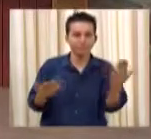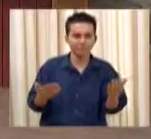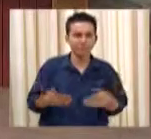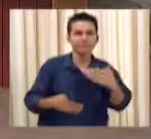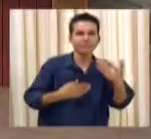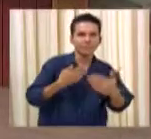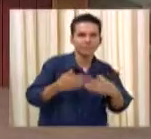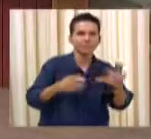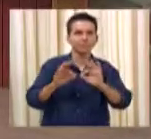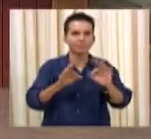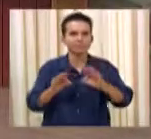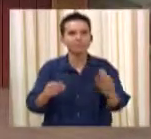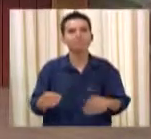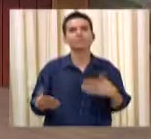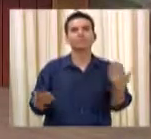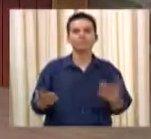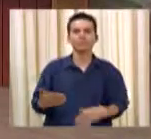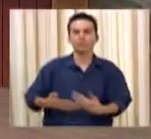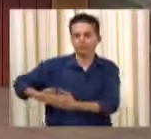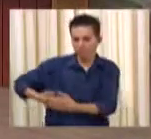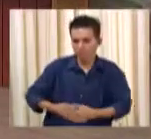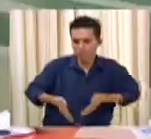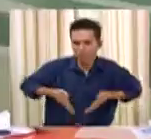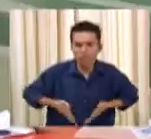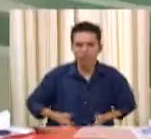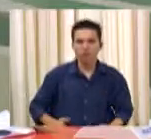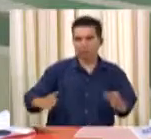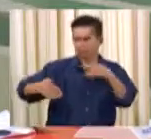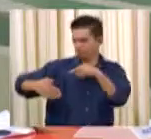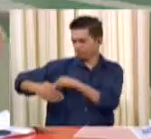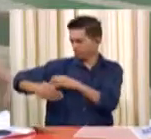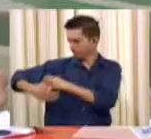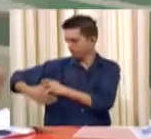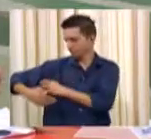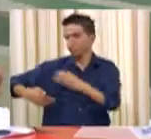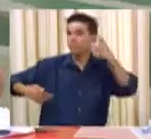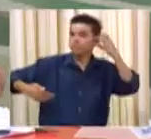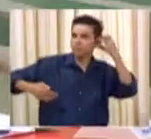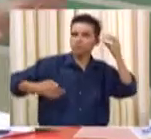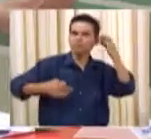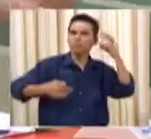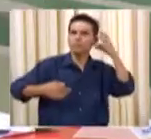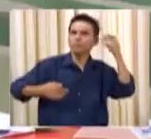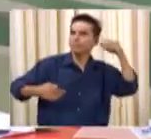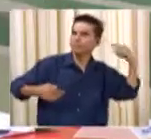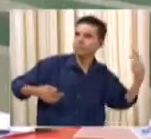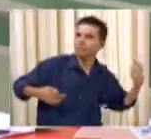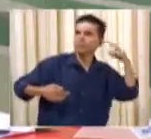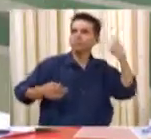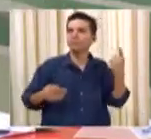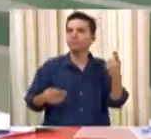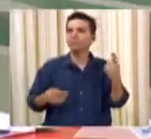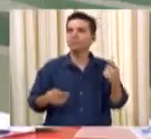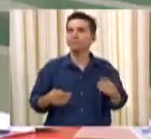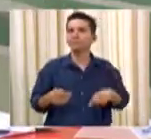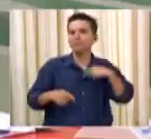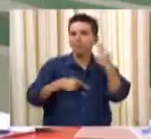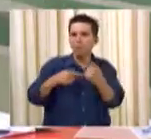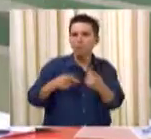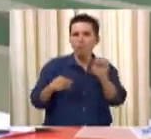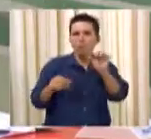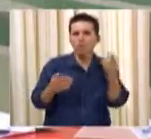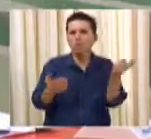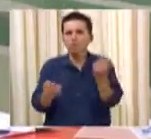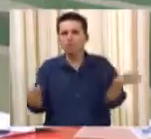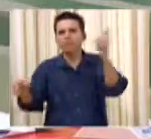um protocolo do bebê quando nasce. Do teste da orelhinha. Exatamente. Daqui a pouco, gente vai voltar para responder as perguntas de casa